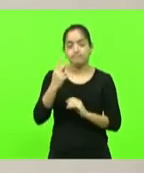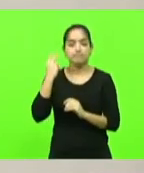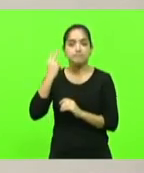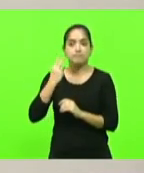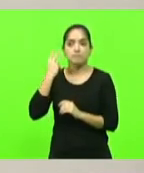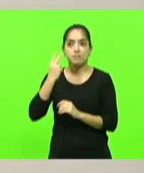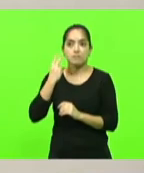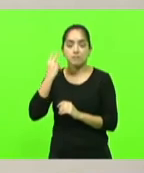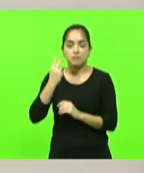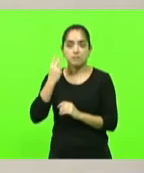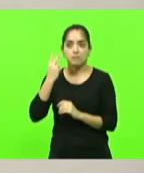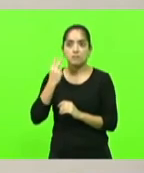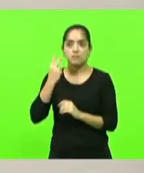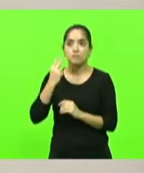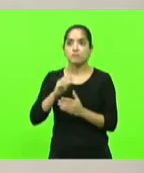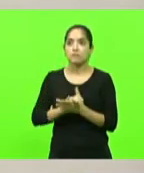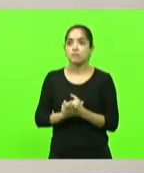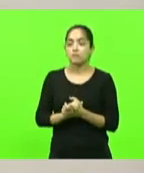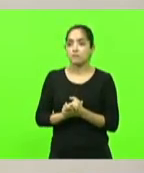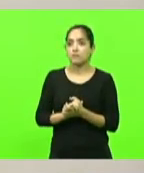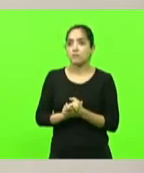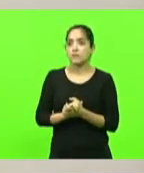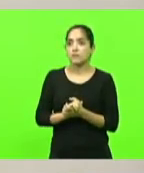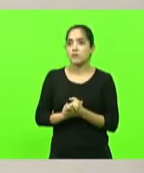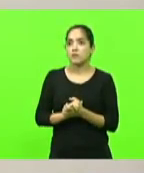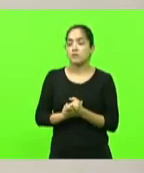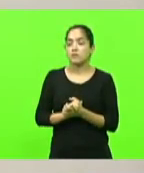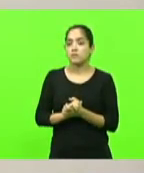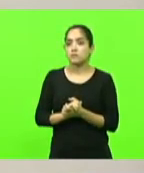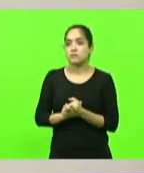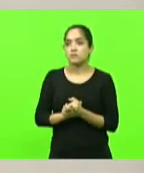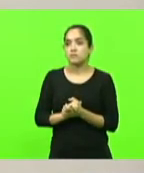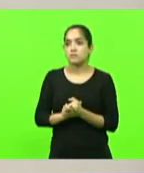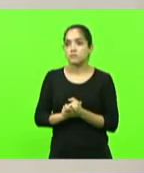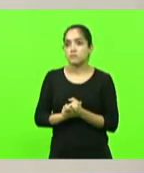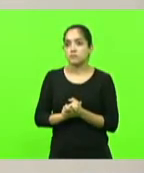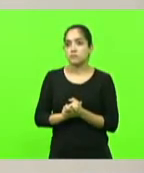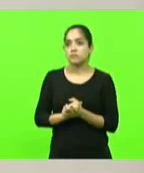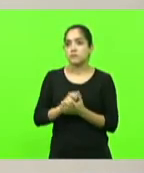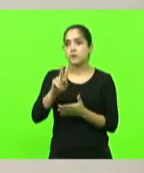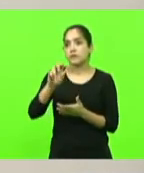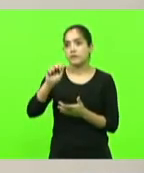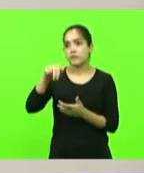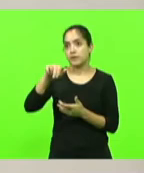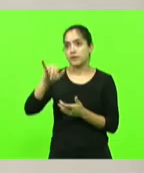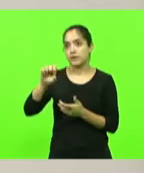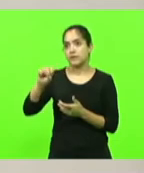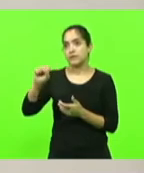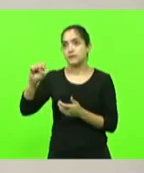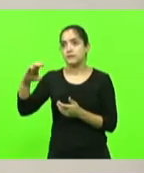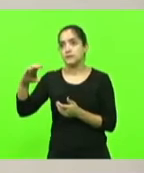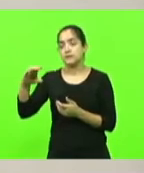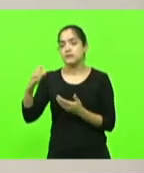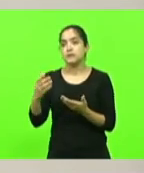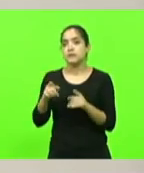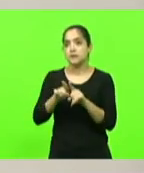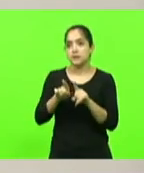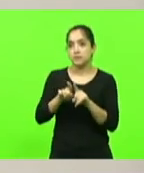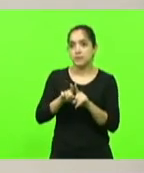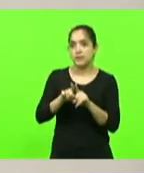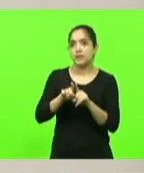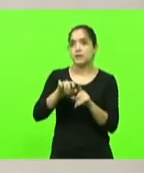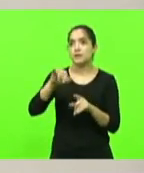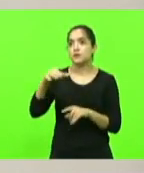de Santa Terezinha do Progresso o vereador a vereadora Vanice obrigado pela presença bem como também o vereador